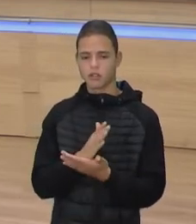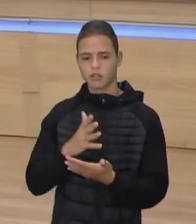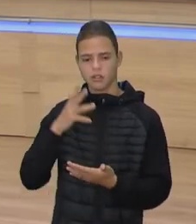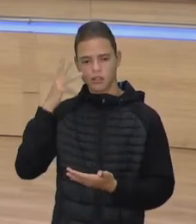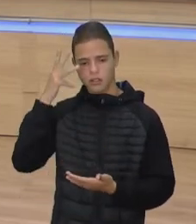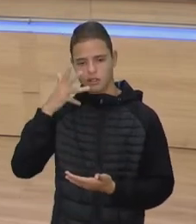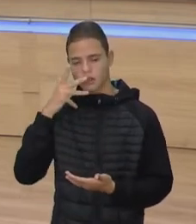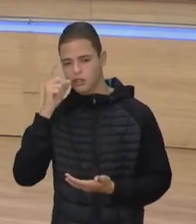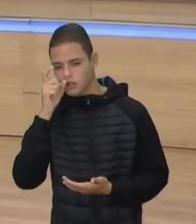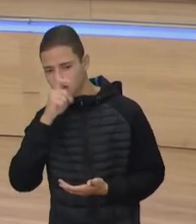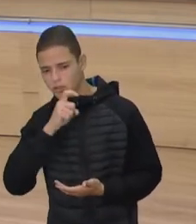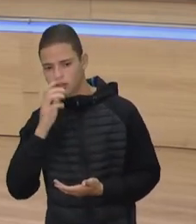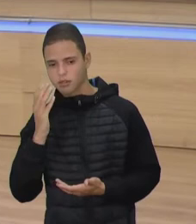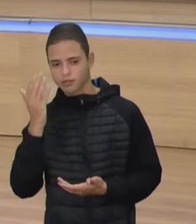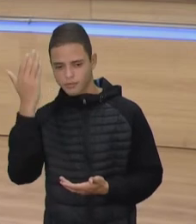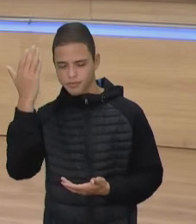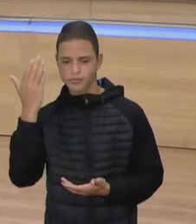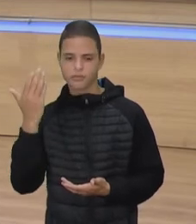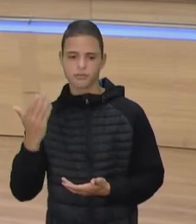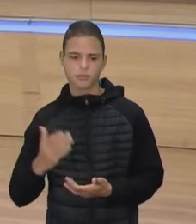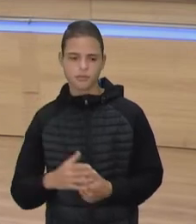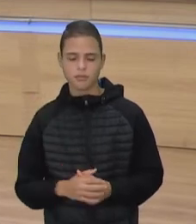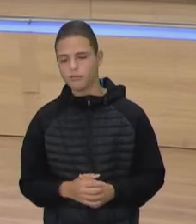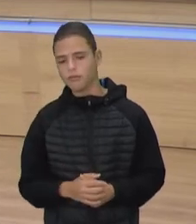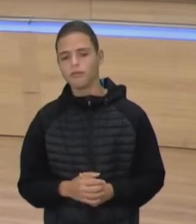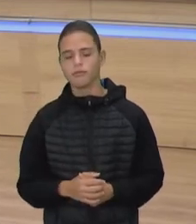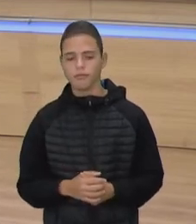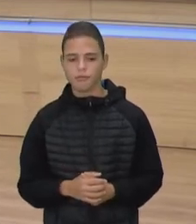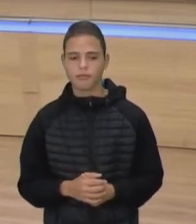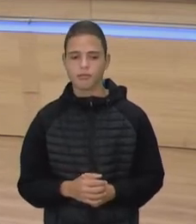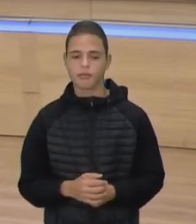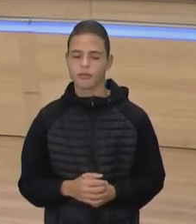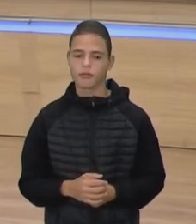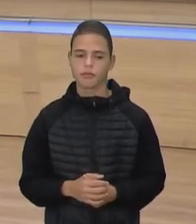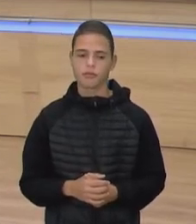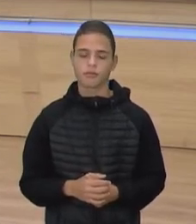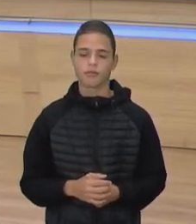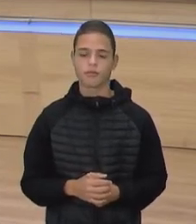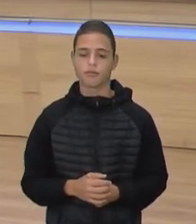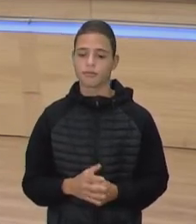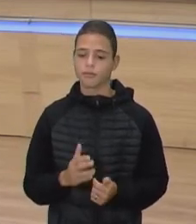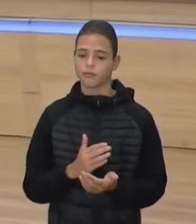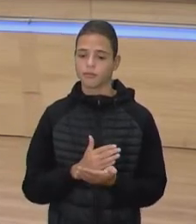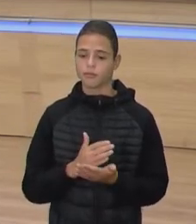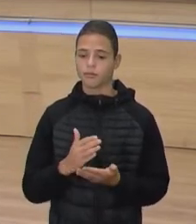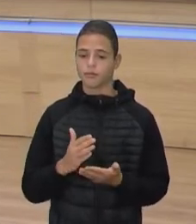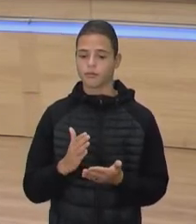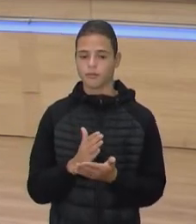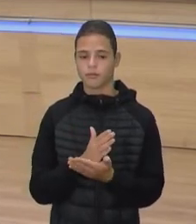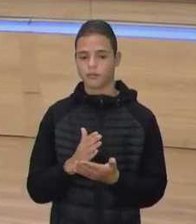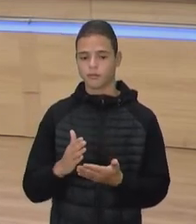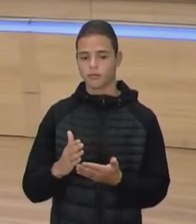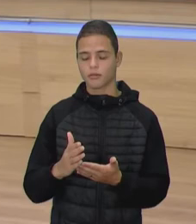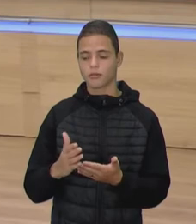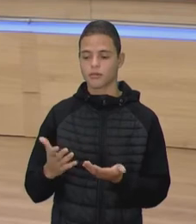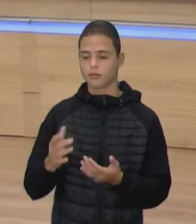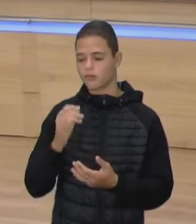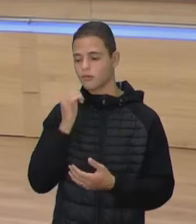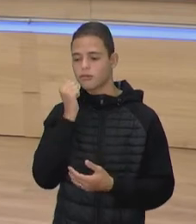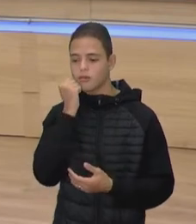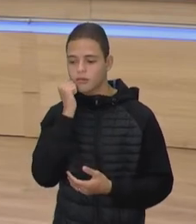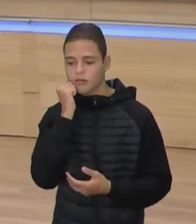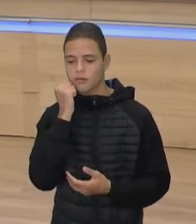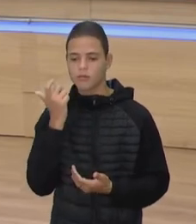forjados, que são falseados, falsificados a partir das áreas das ciências,